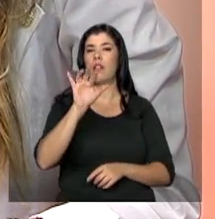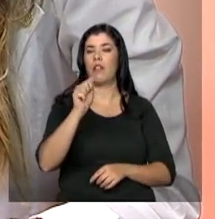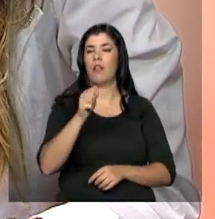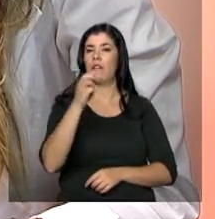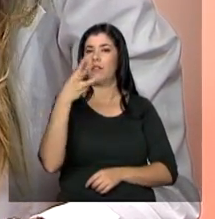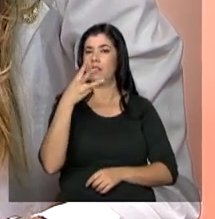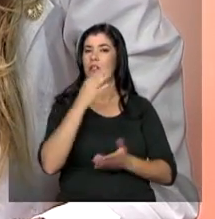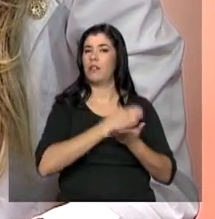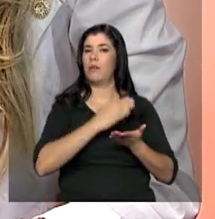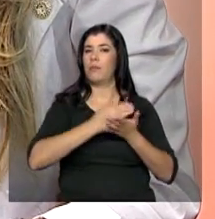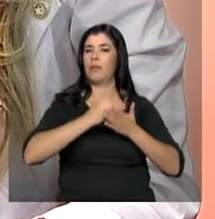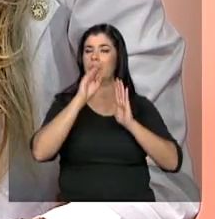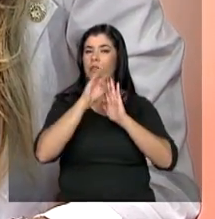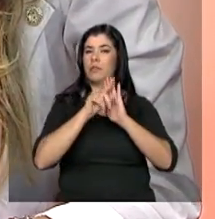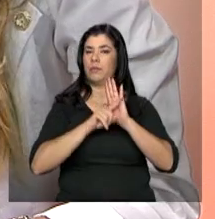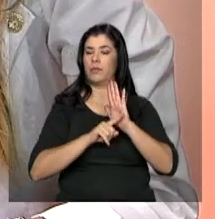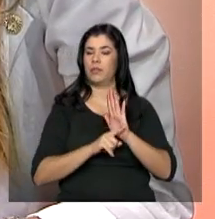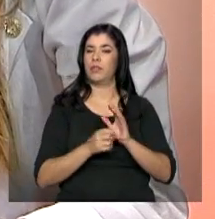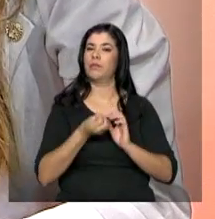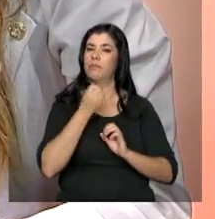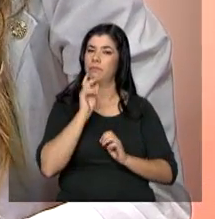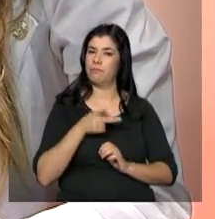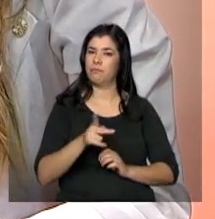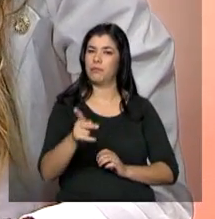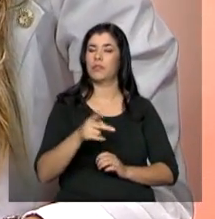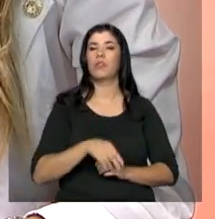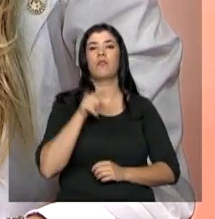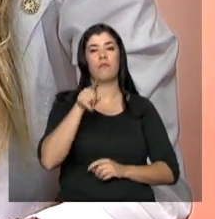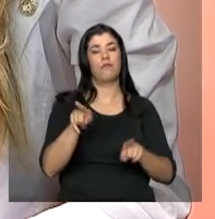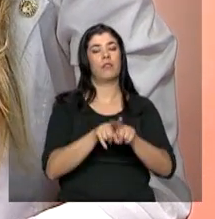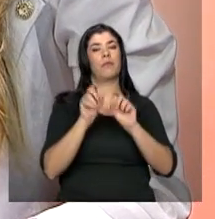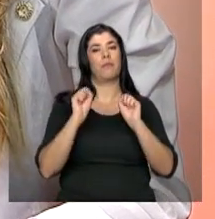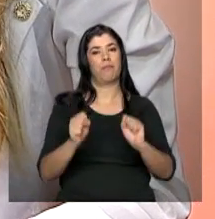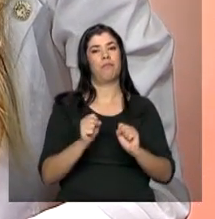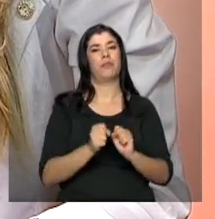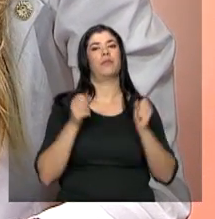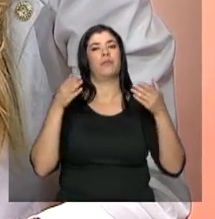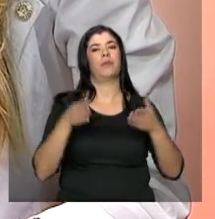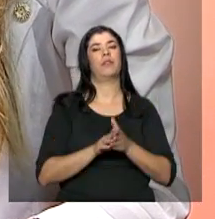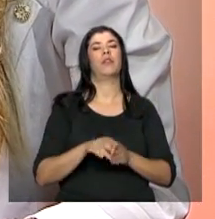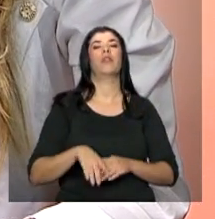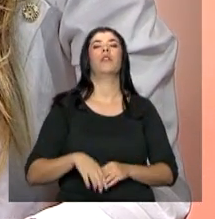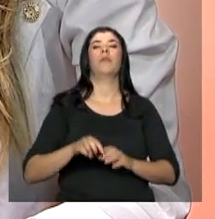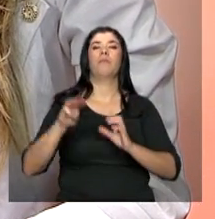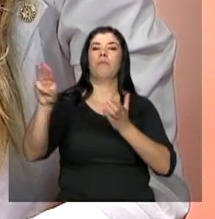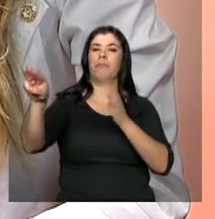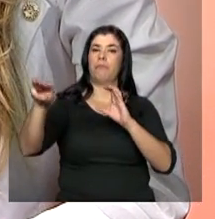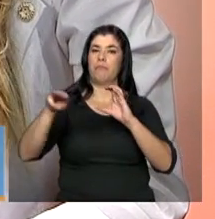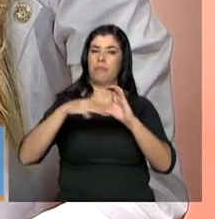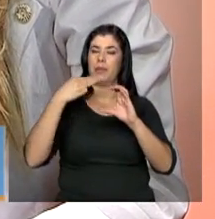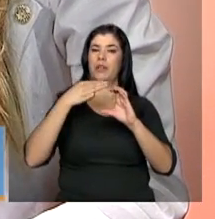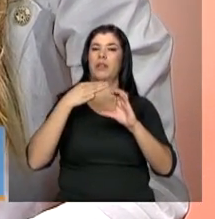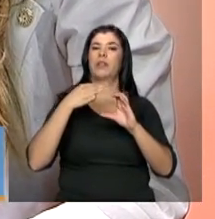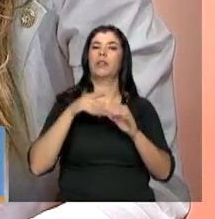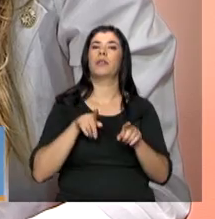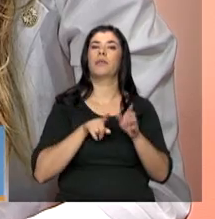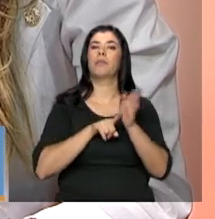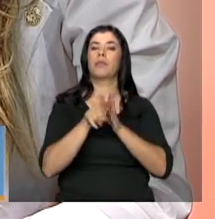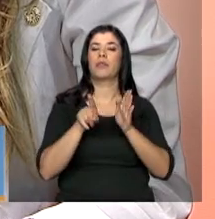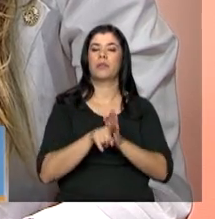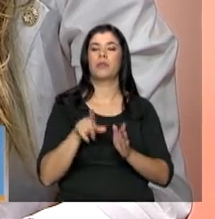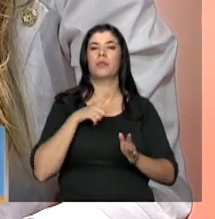terceiro bloco. Está certo, Lili. bem, você pode participar enviando suas perguntas para o nosso e-mail. É tele